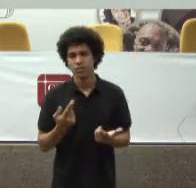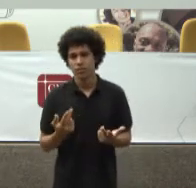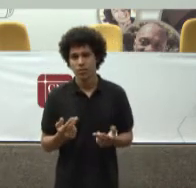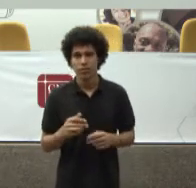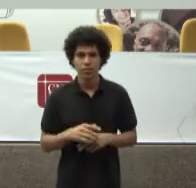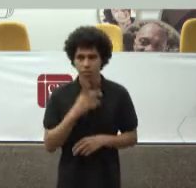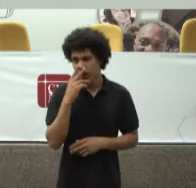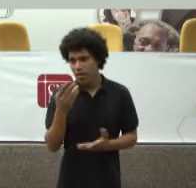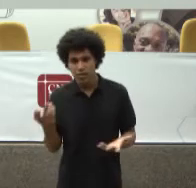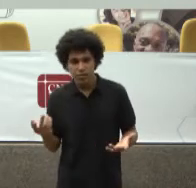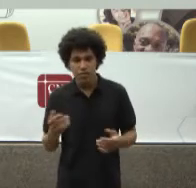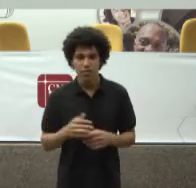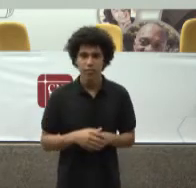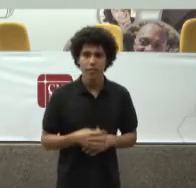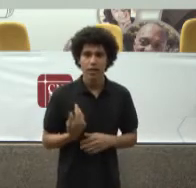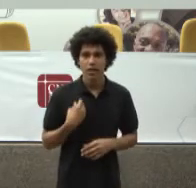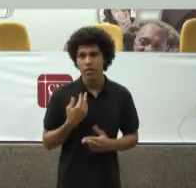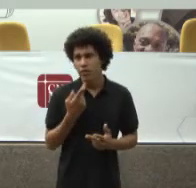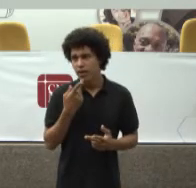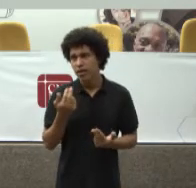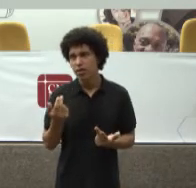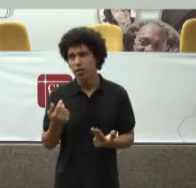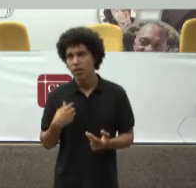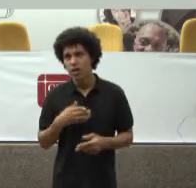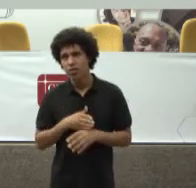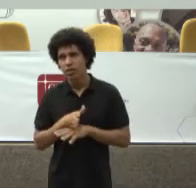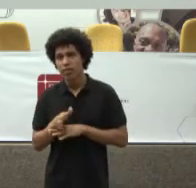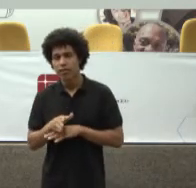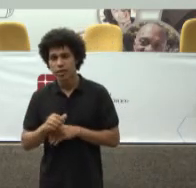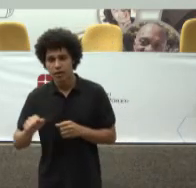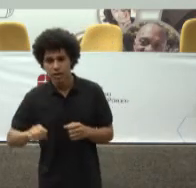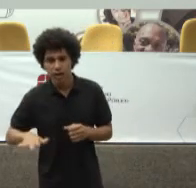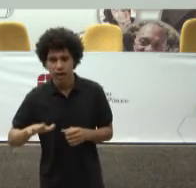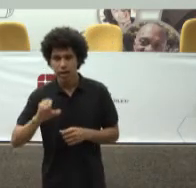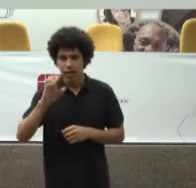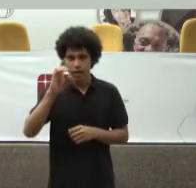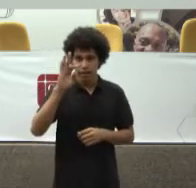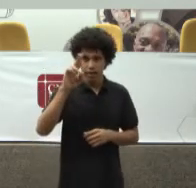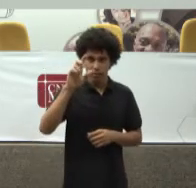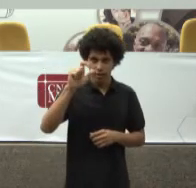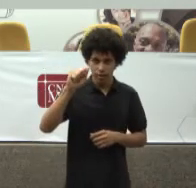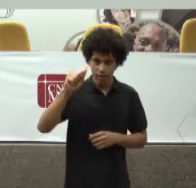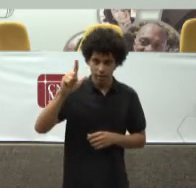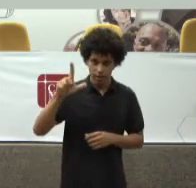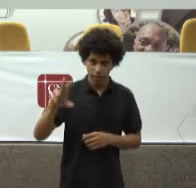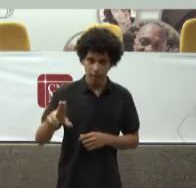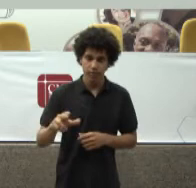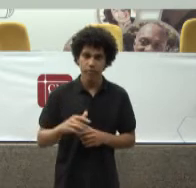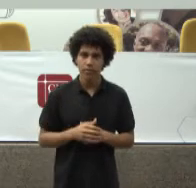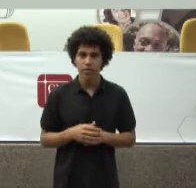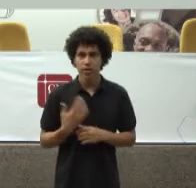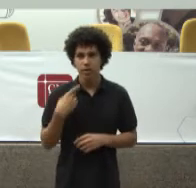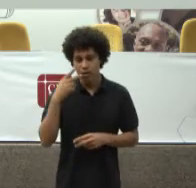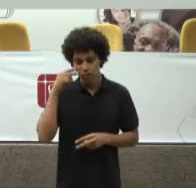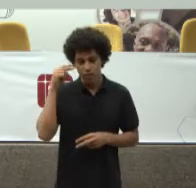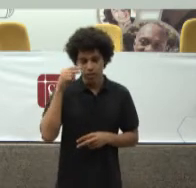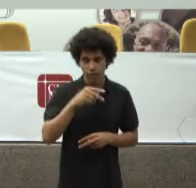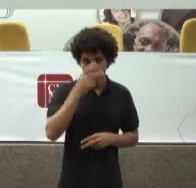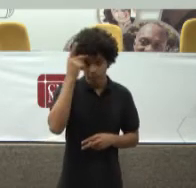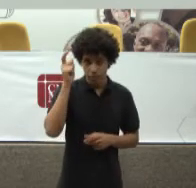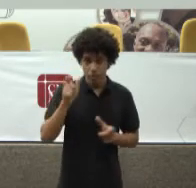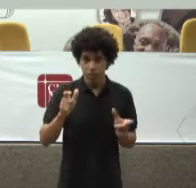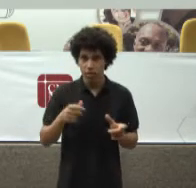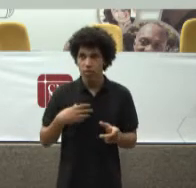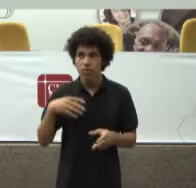o exemplo meu Eu estava na área criminal Há muitos anos E olhava O pessoal do cível Porque na área criminal Você ganha o quê? Entrando com